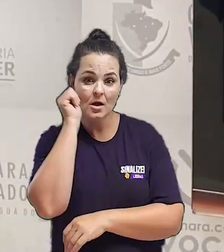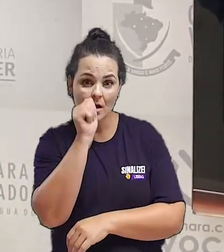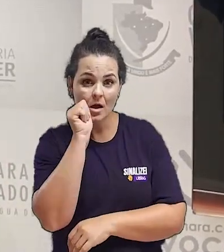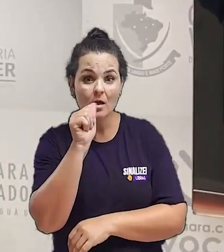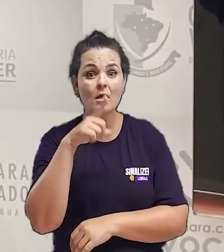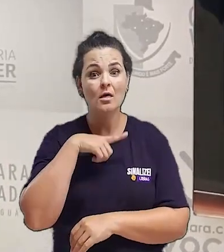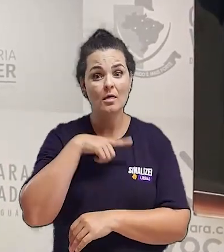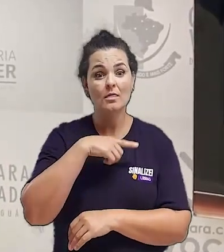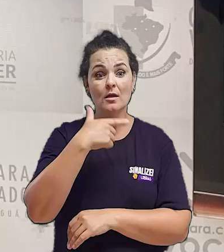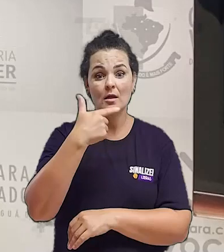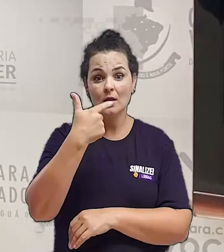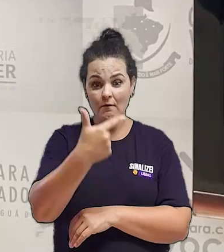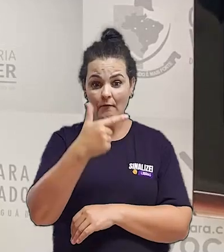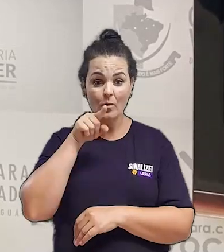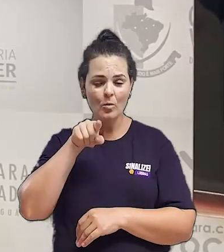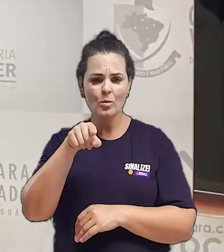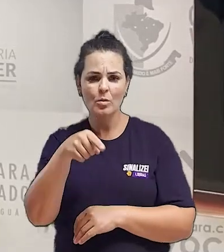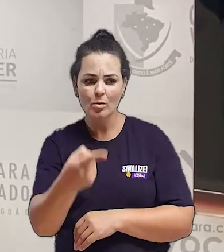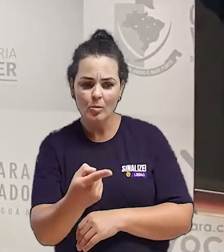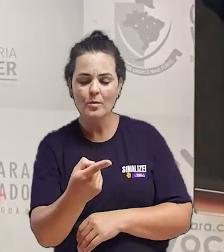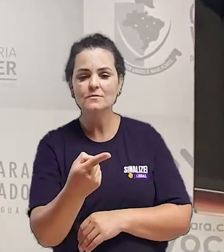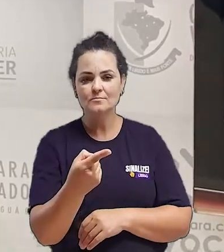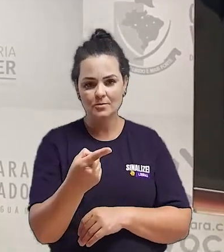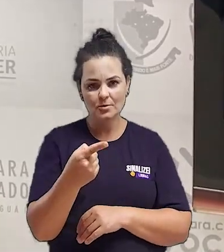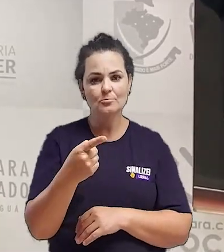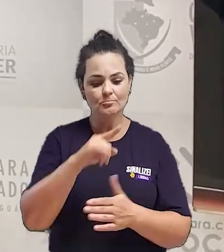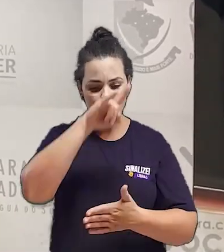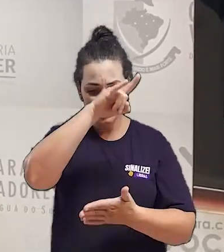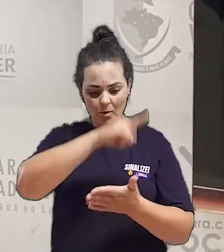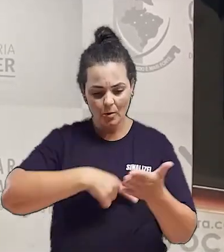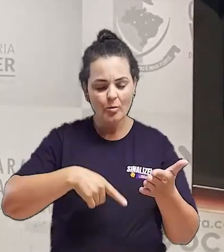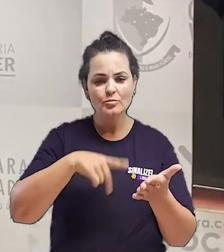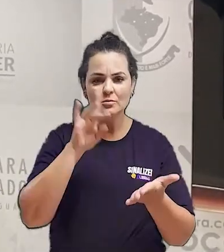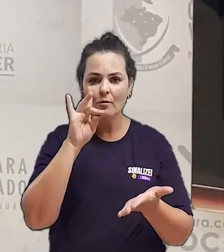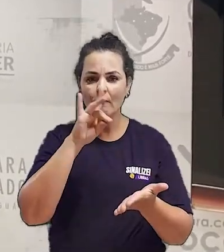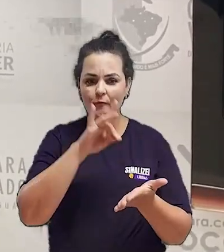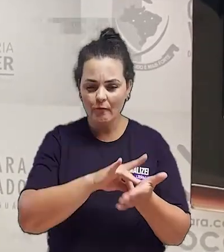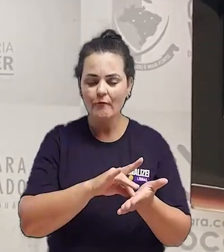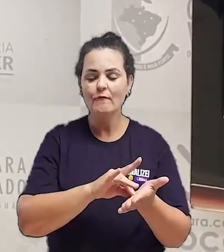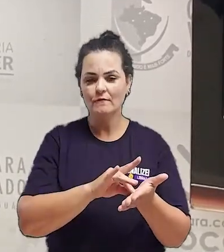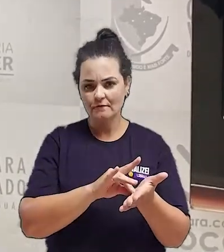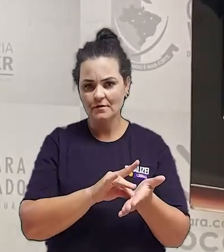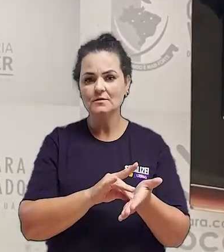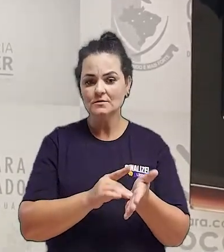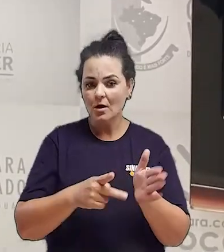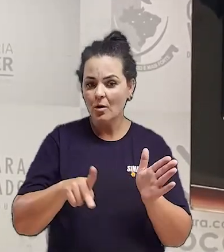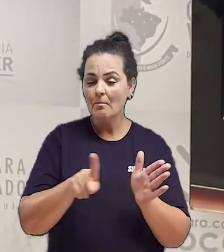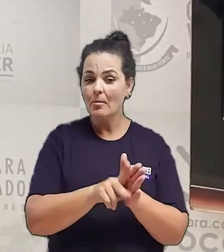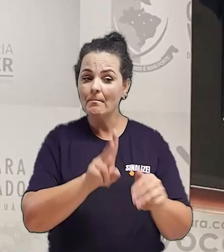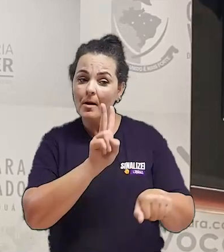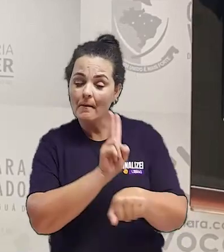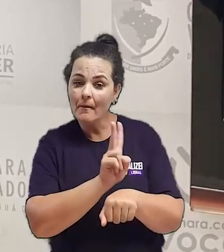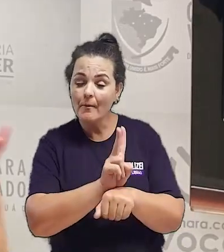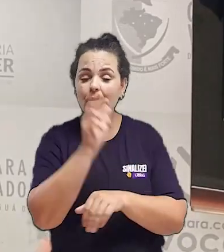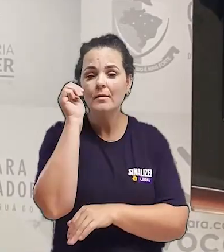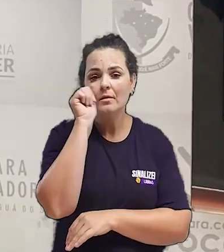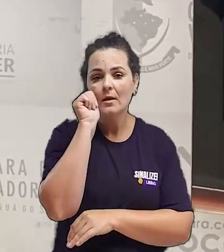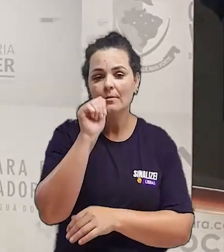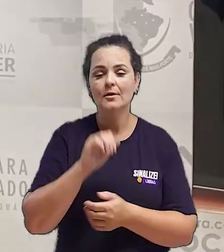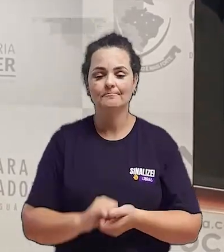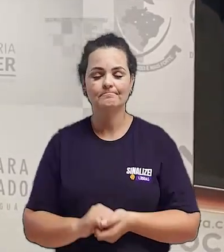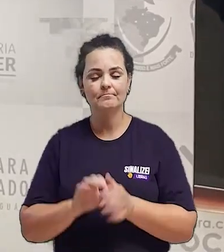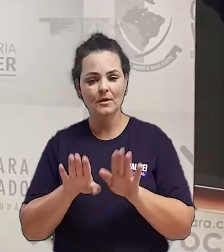quase duas medidas protetivas concedidas a essas mulheres que sofreram violência dentro das suas casas. Então, juntar várias